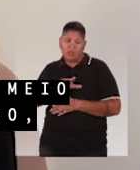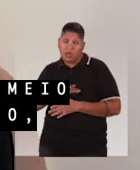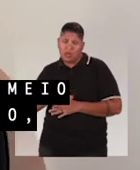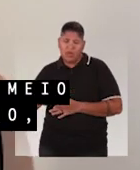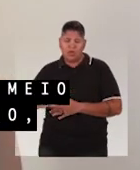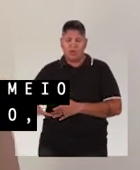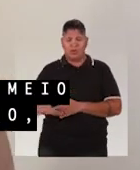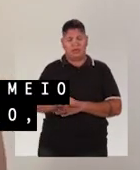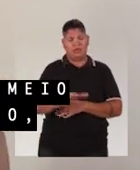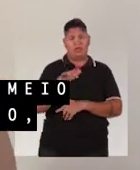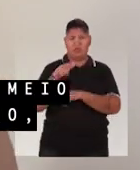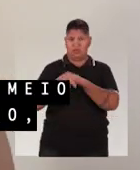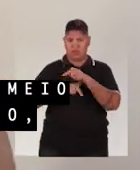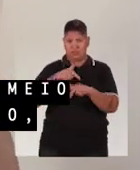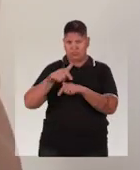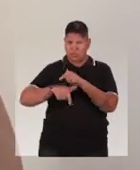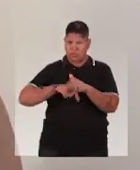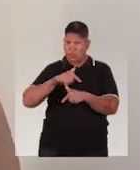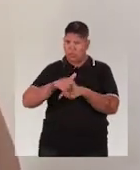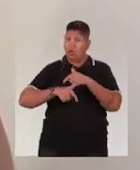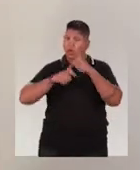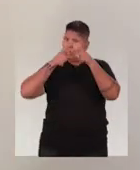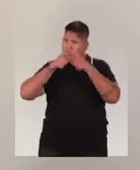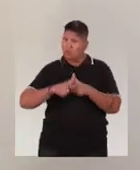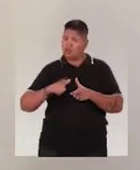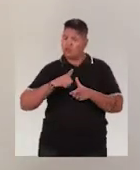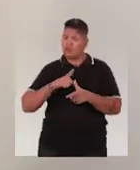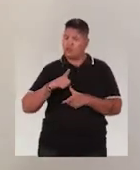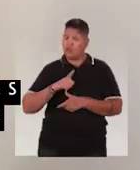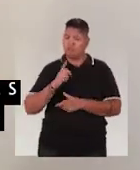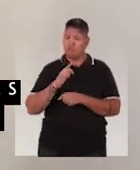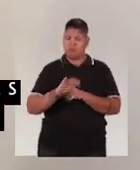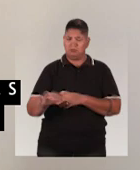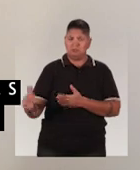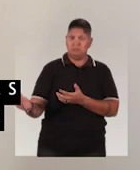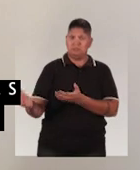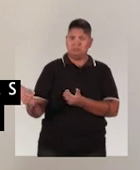meio ambiente de trabalho onde estavam inseridos esses atletas,